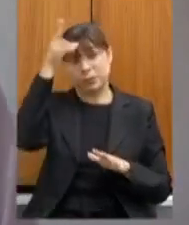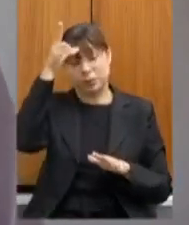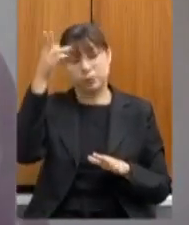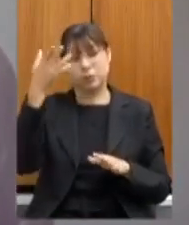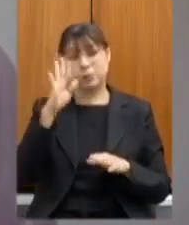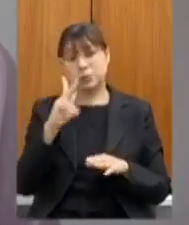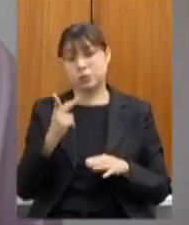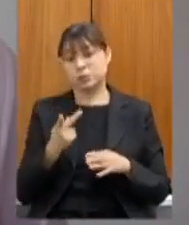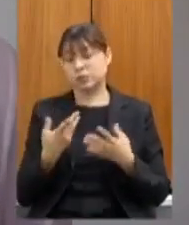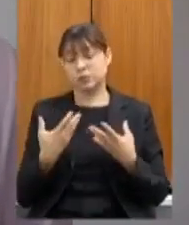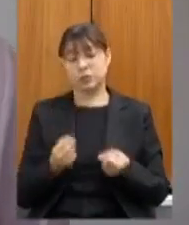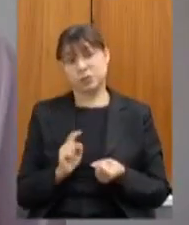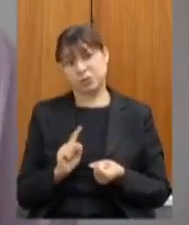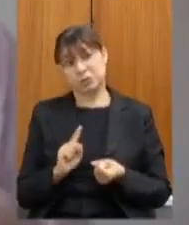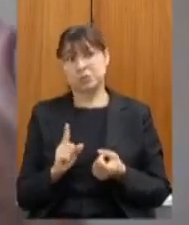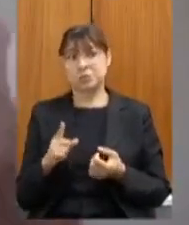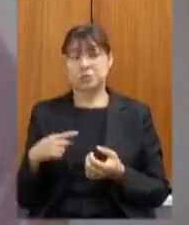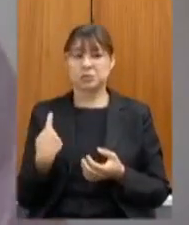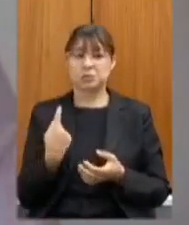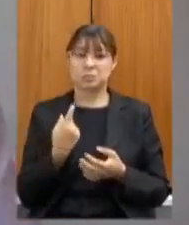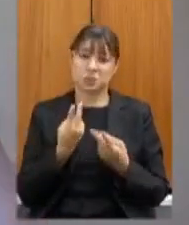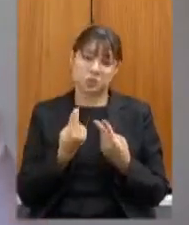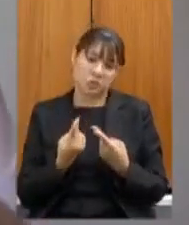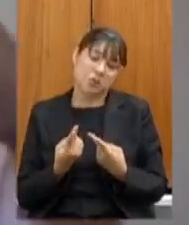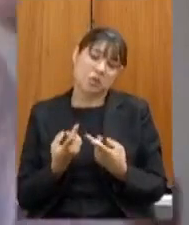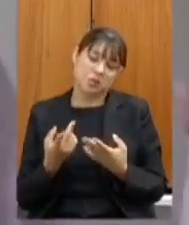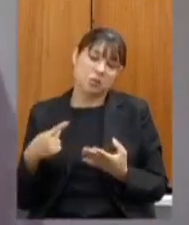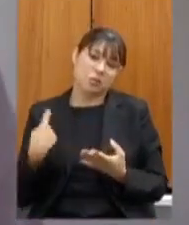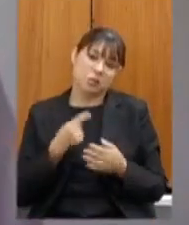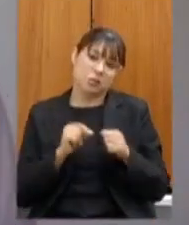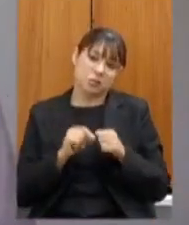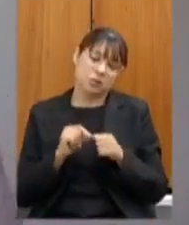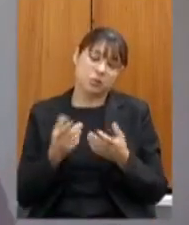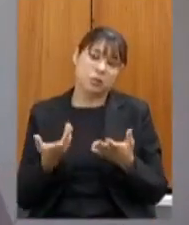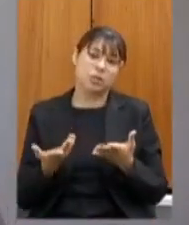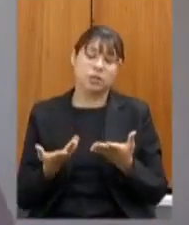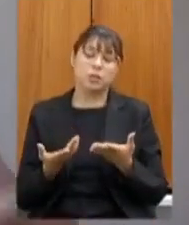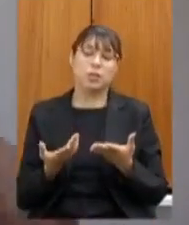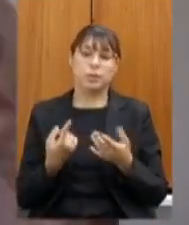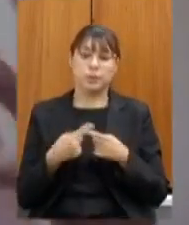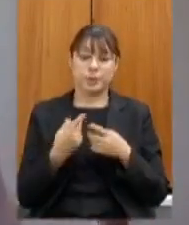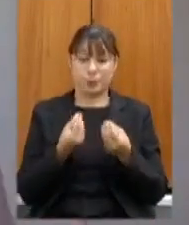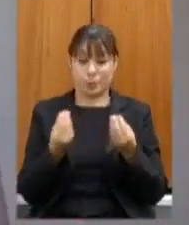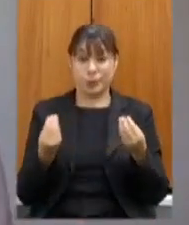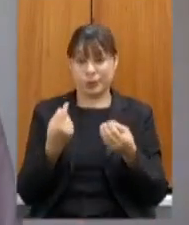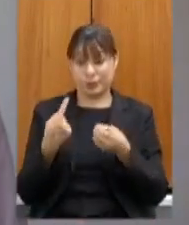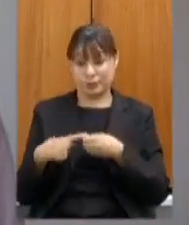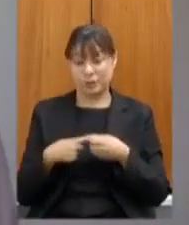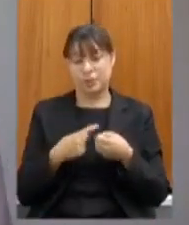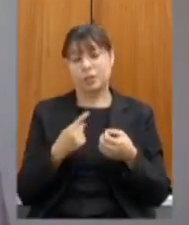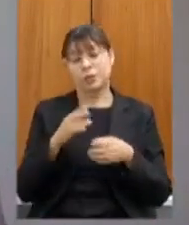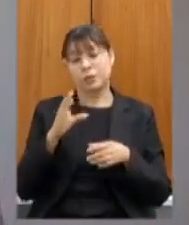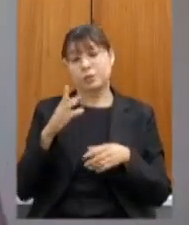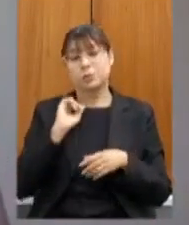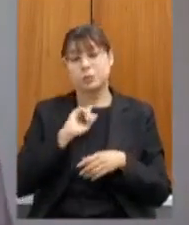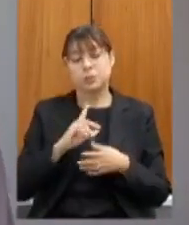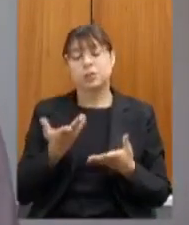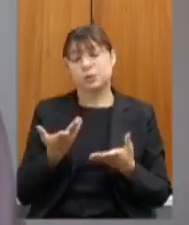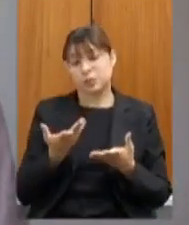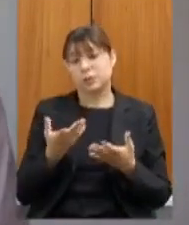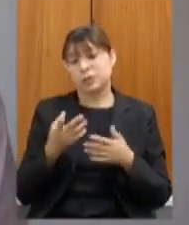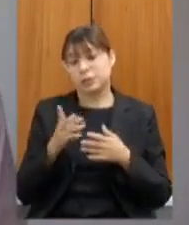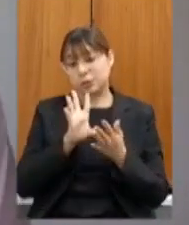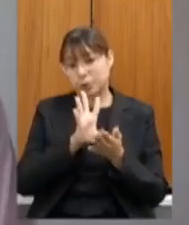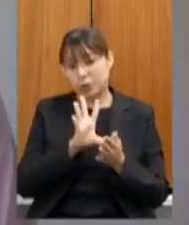nosso regime de estudos presencial como foi feito por centenas de municípios em Minas Gerais a gente comentou muito com vocês